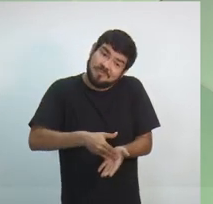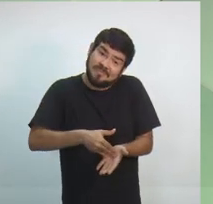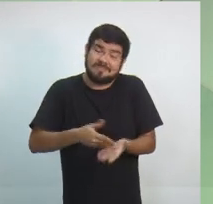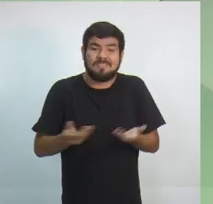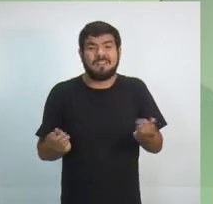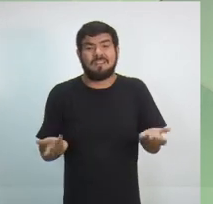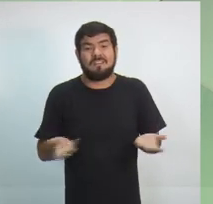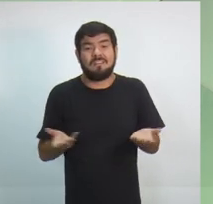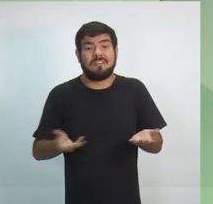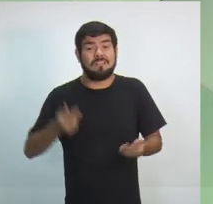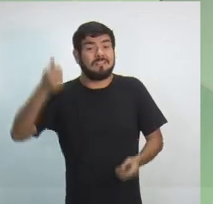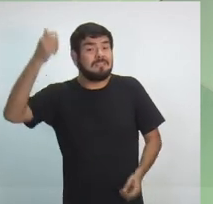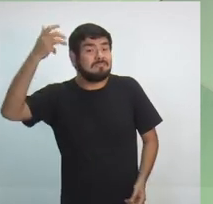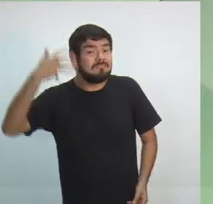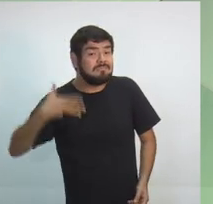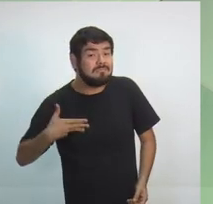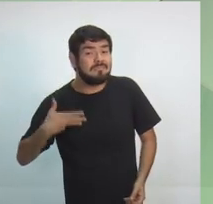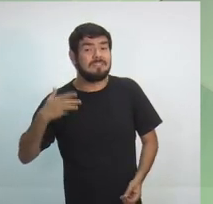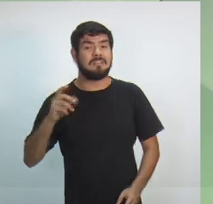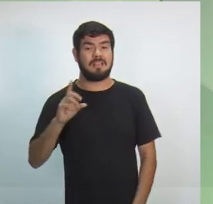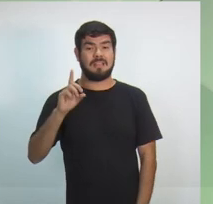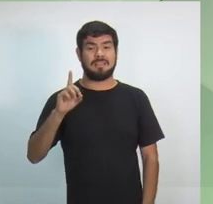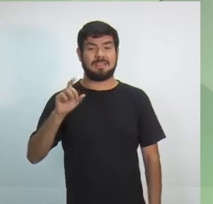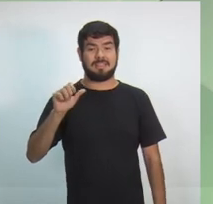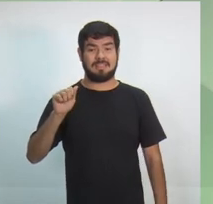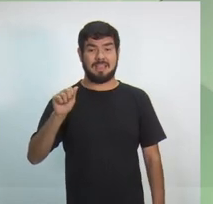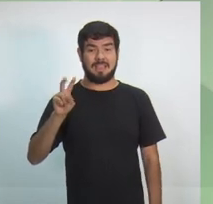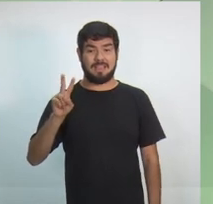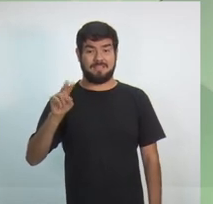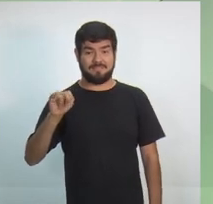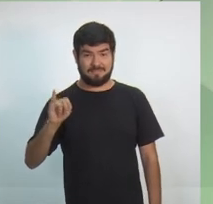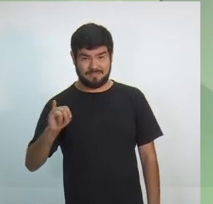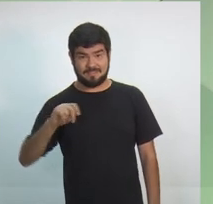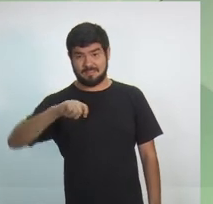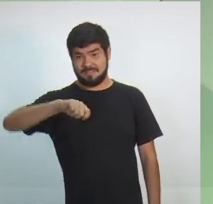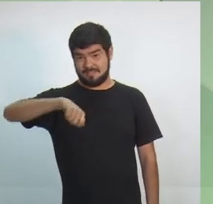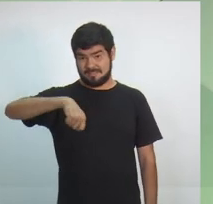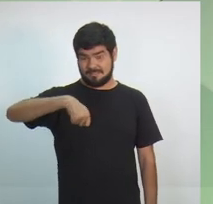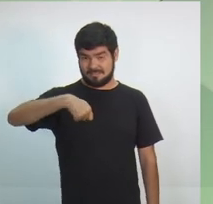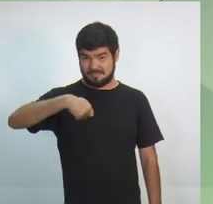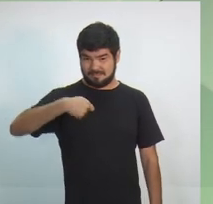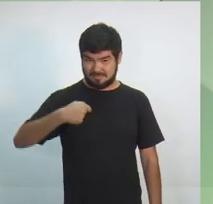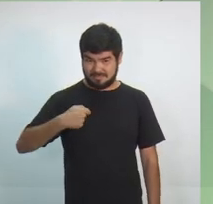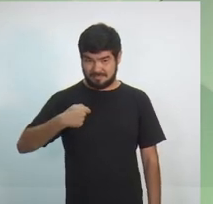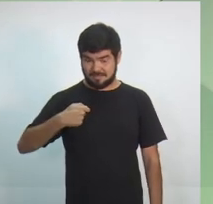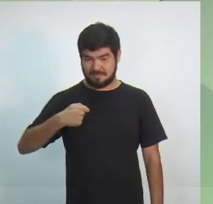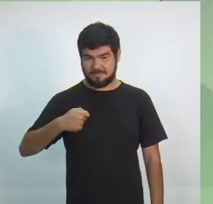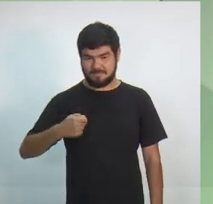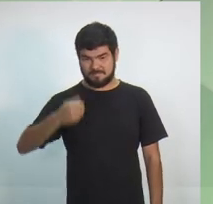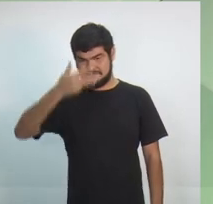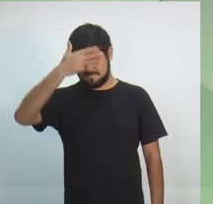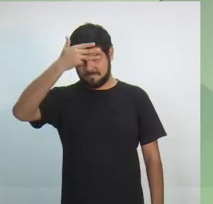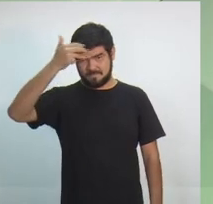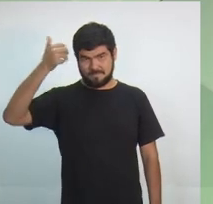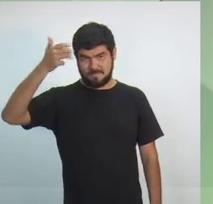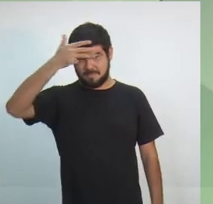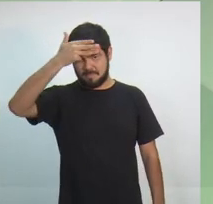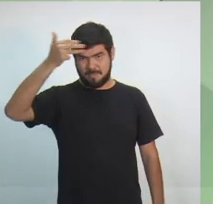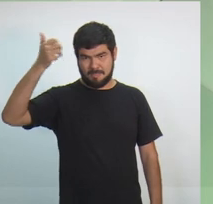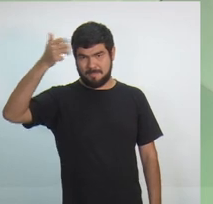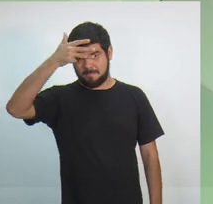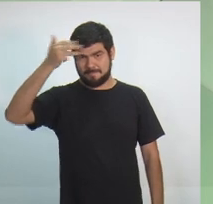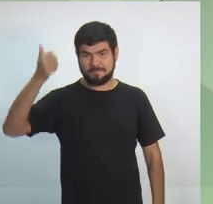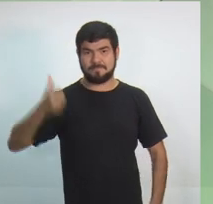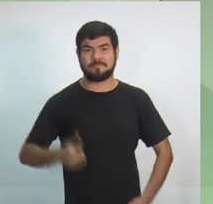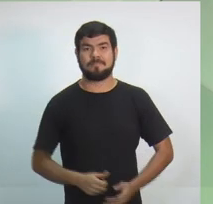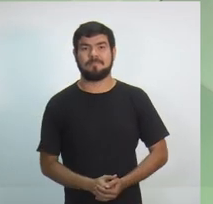sorteios que vai falar, é o candidato Davi Almeida, que vai falar sobre propostas de geração de emprego e